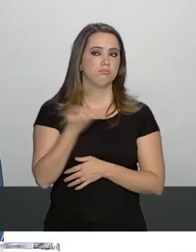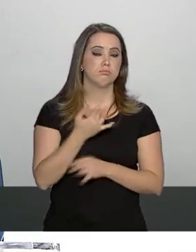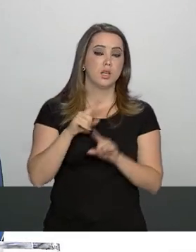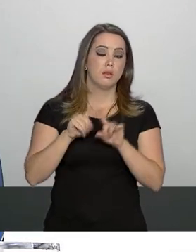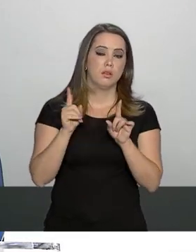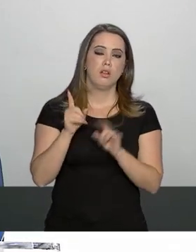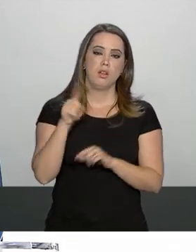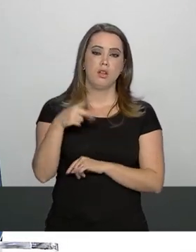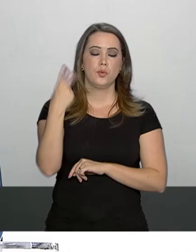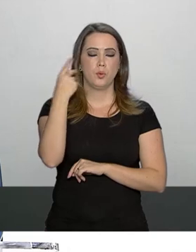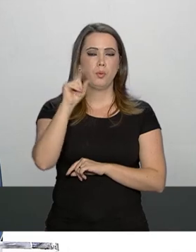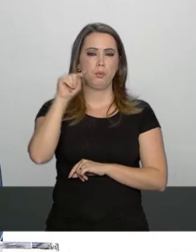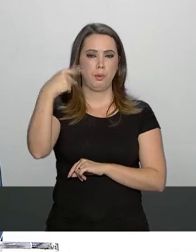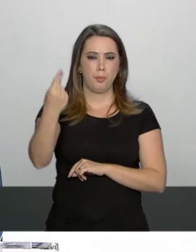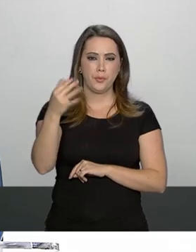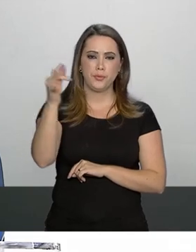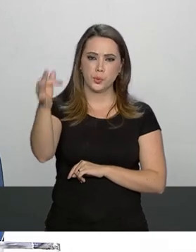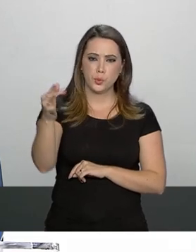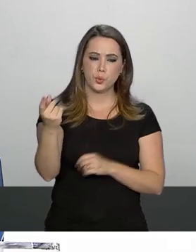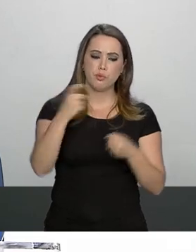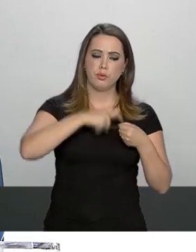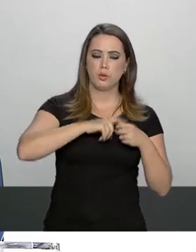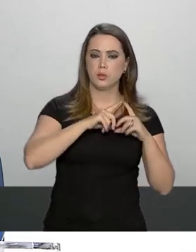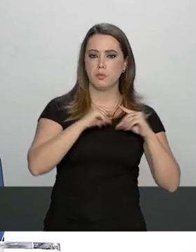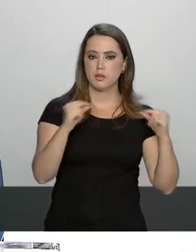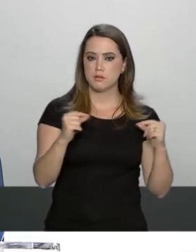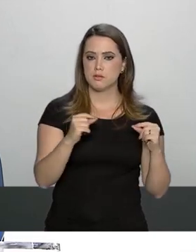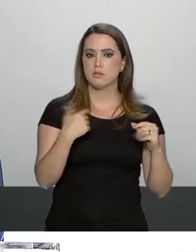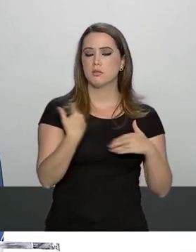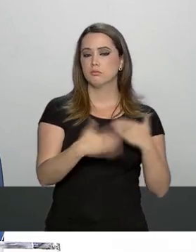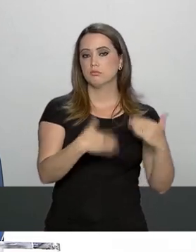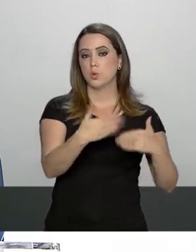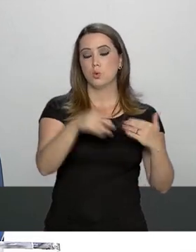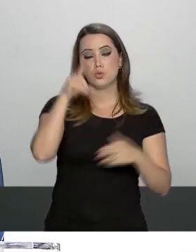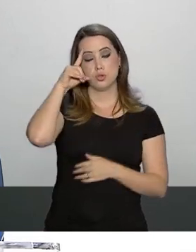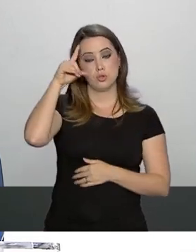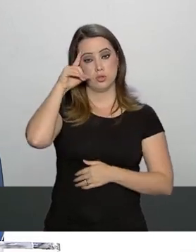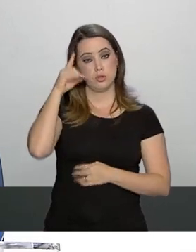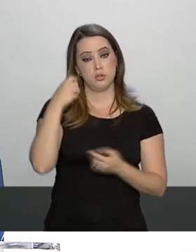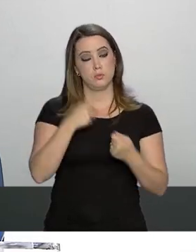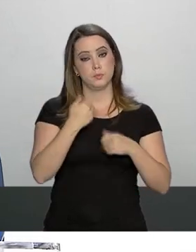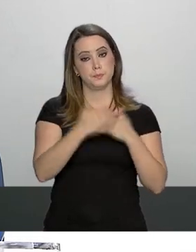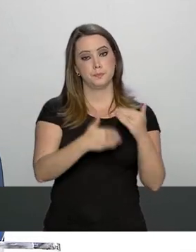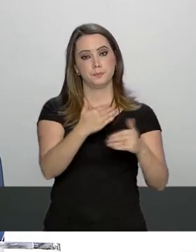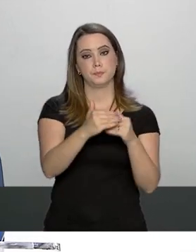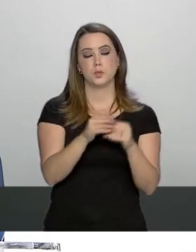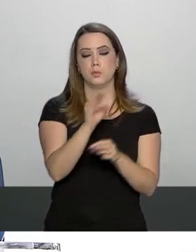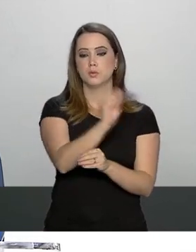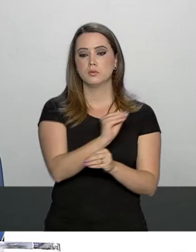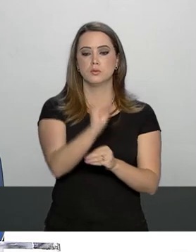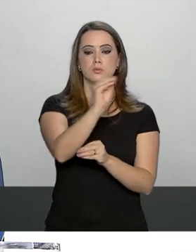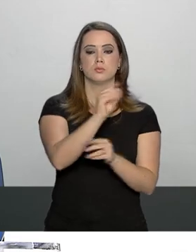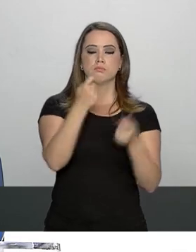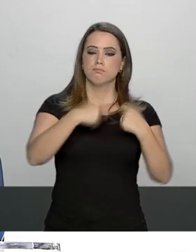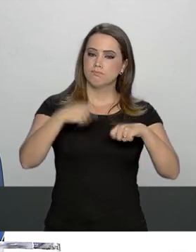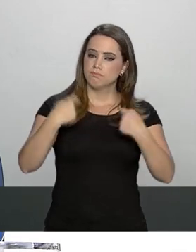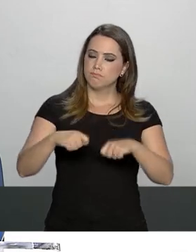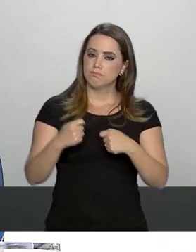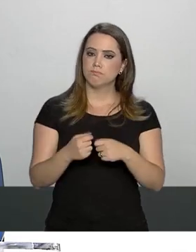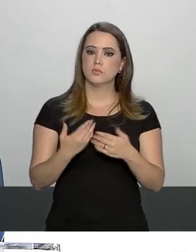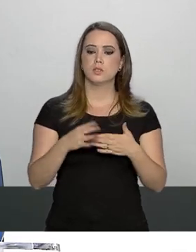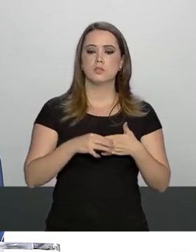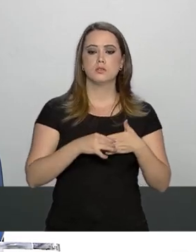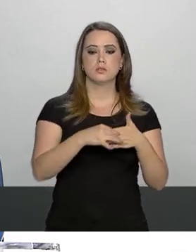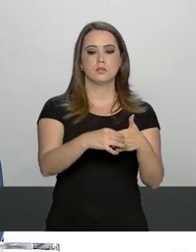retornar a Brasília ele vai estabelecer a sua rotina para atender as necessidades de